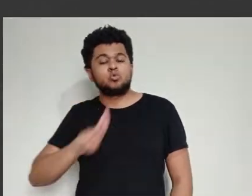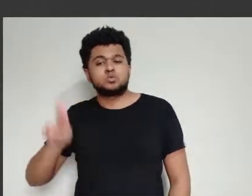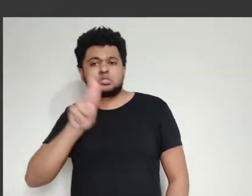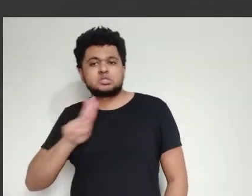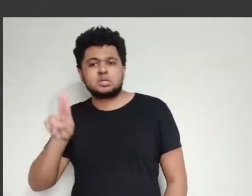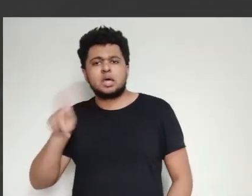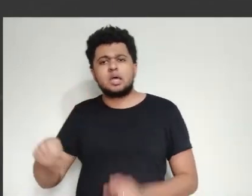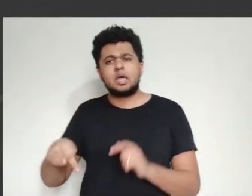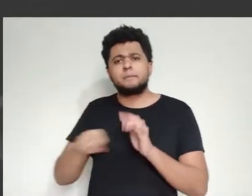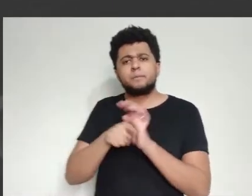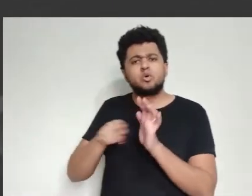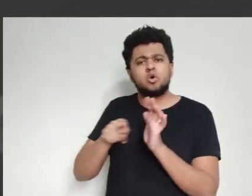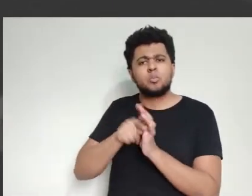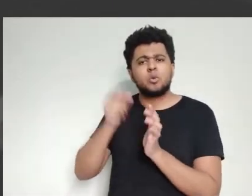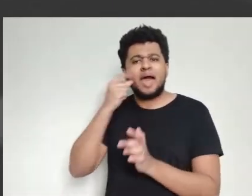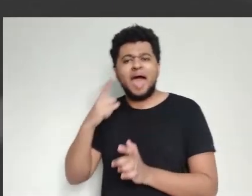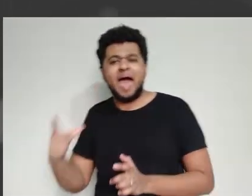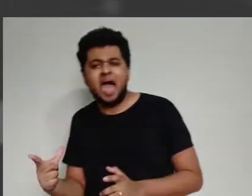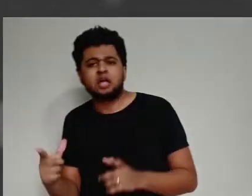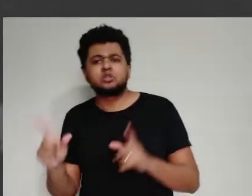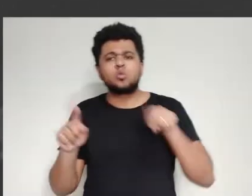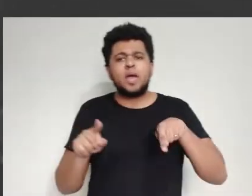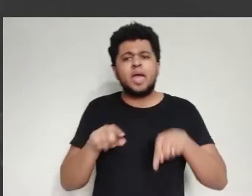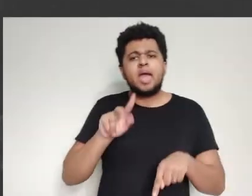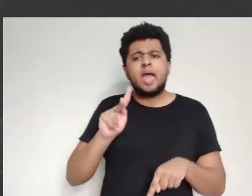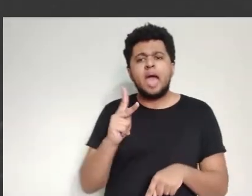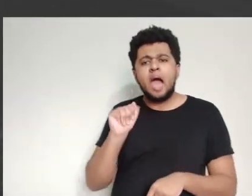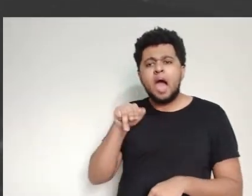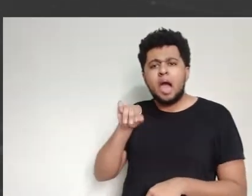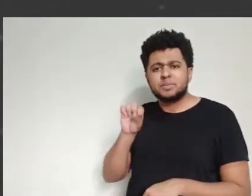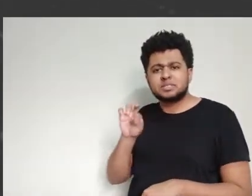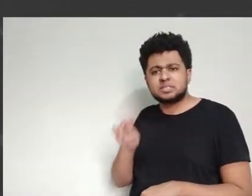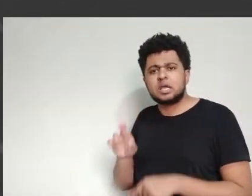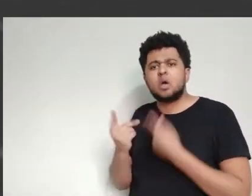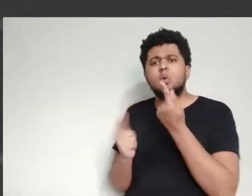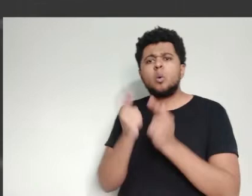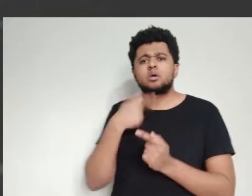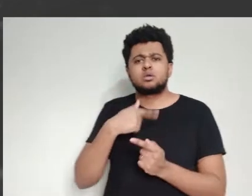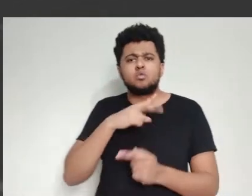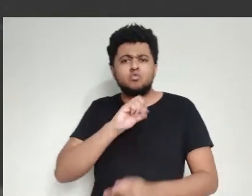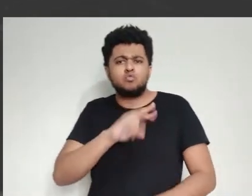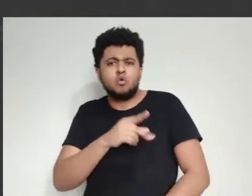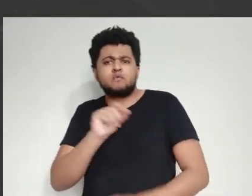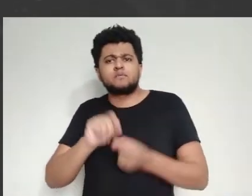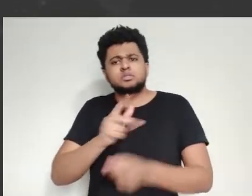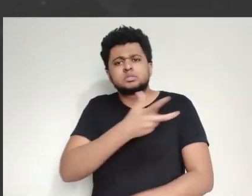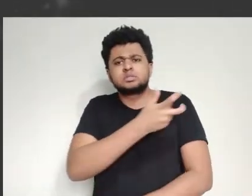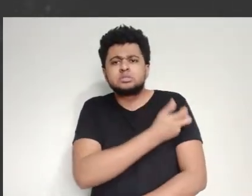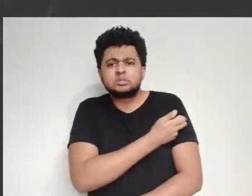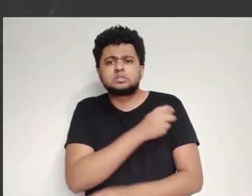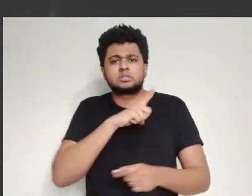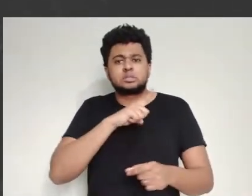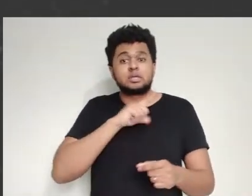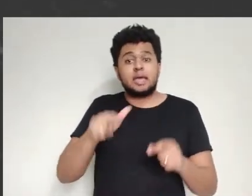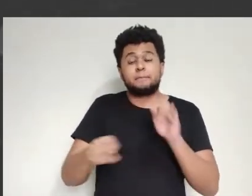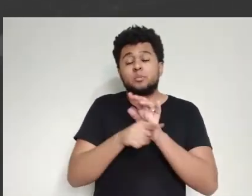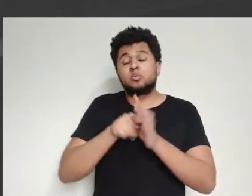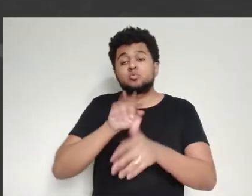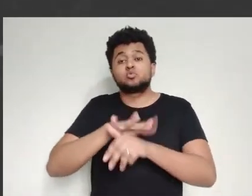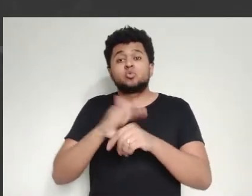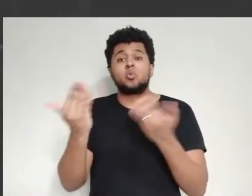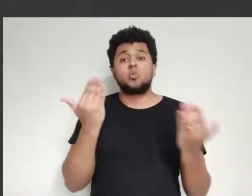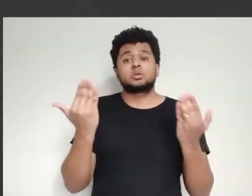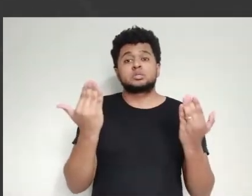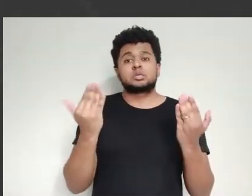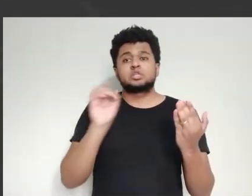Então, isso já me auxilia. Então, uma vez que eu tenho informações concisas desses resultados